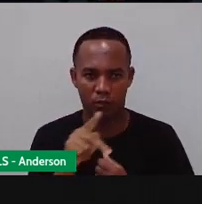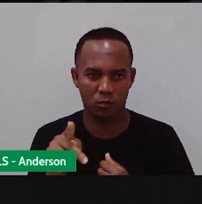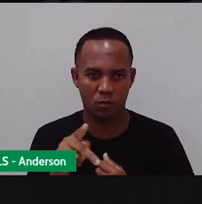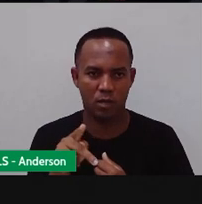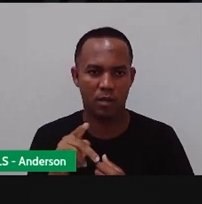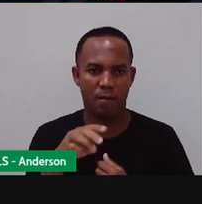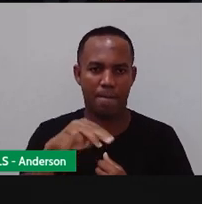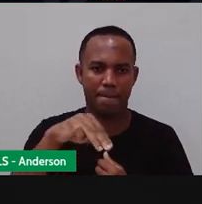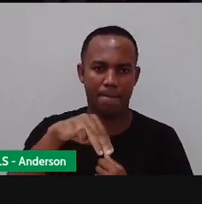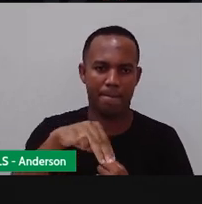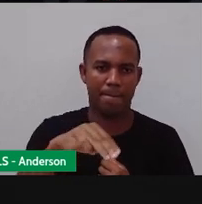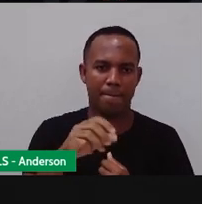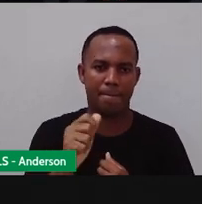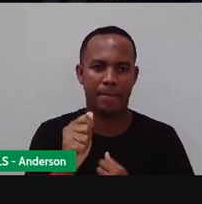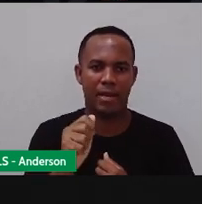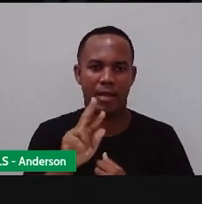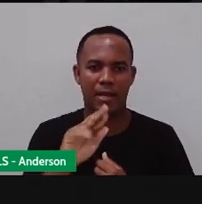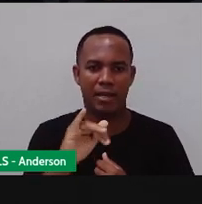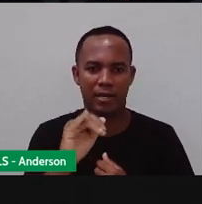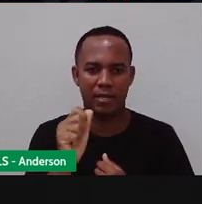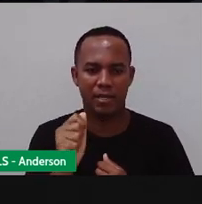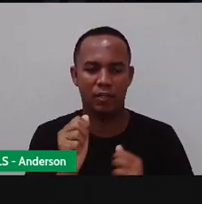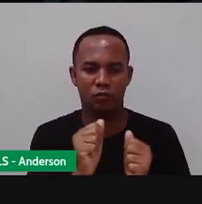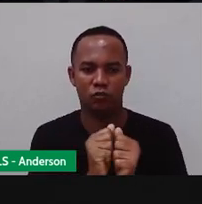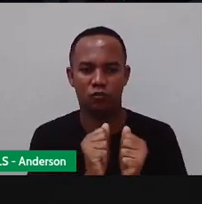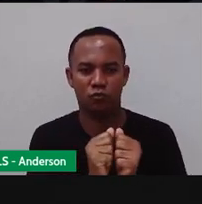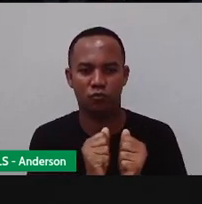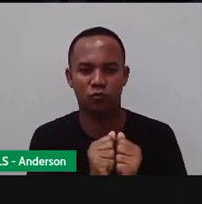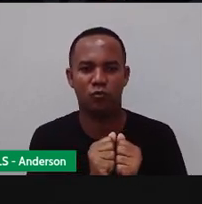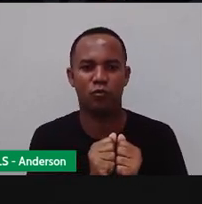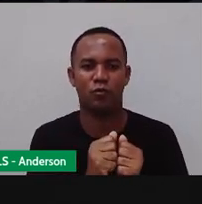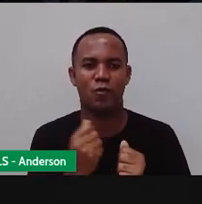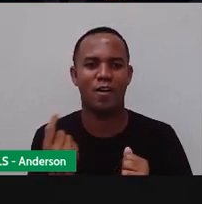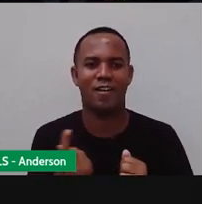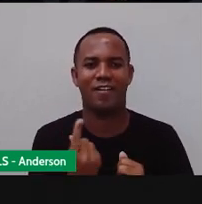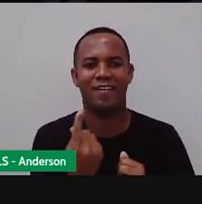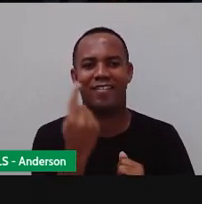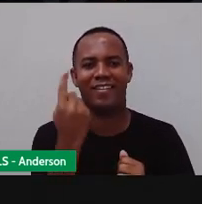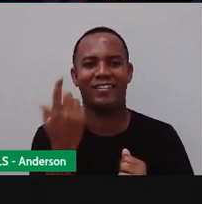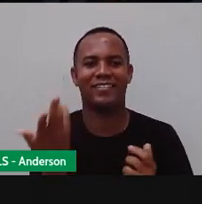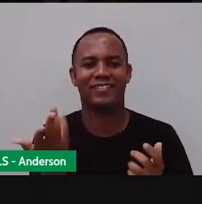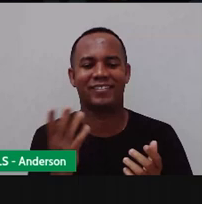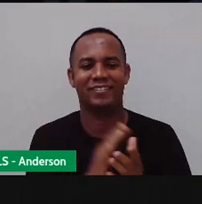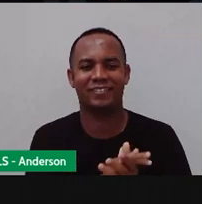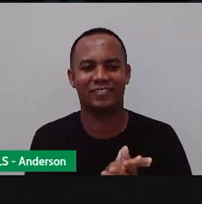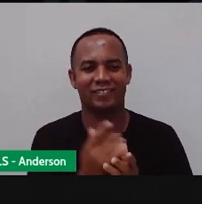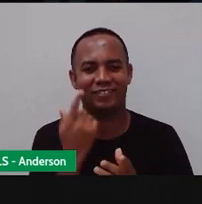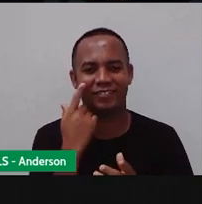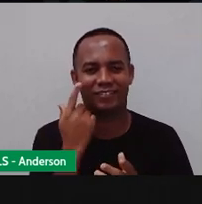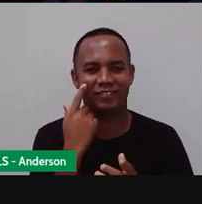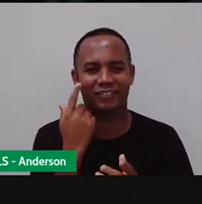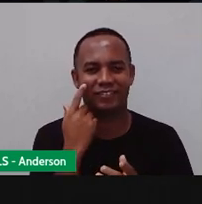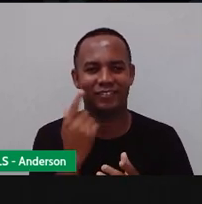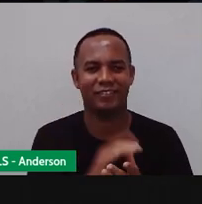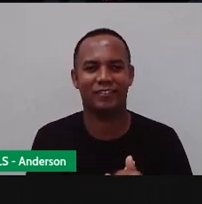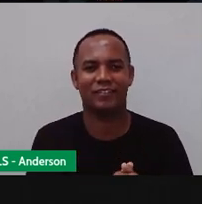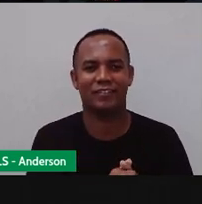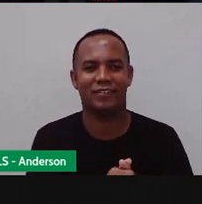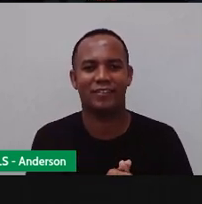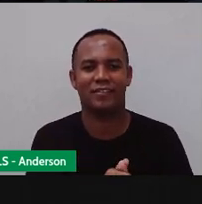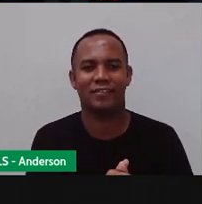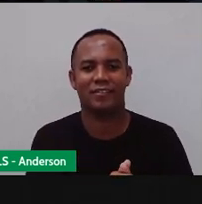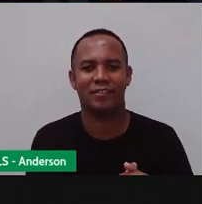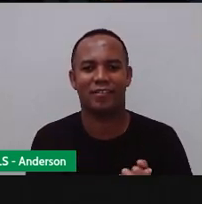aqui, mais uma vez, juntos com vocês. Vamos lá, Anderson? Anderson tá aqui a pura